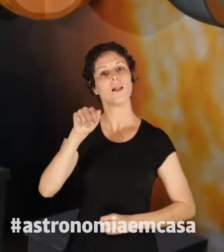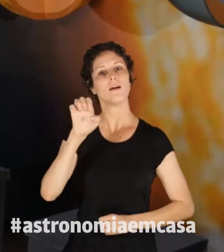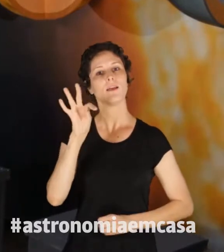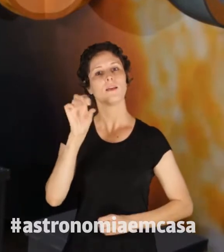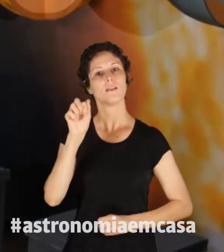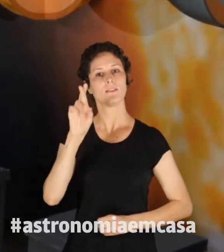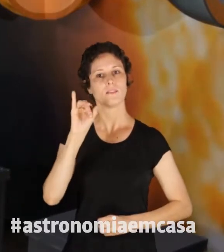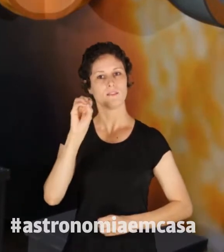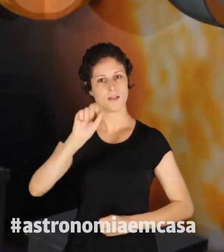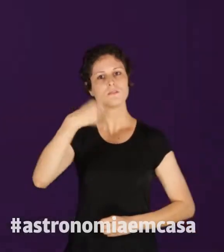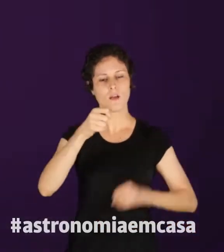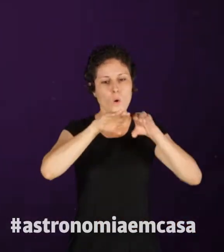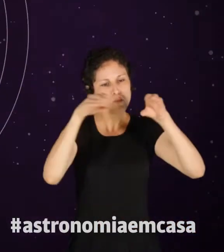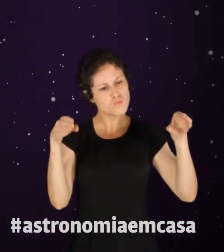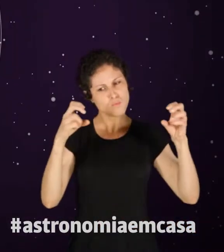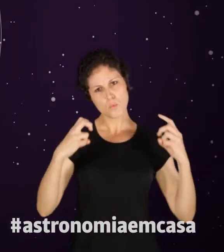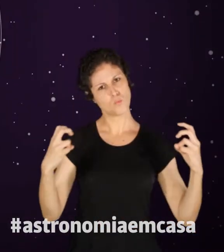Vem com a gente nesse passeio.